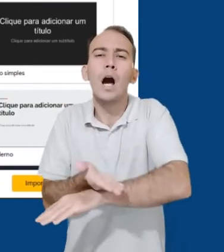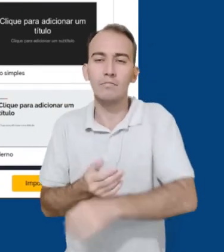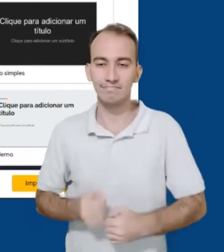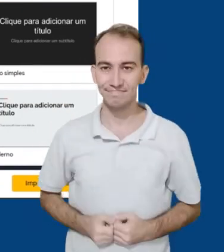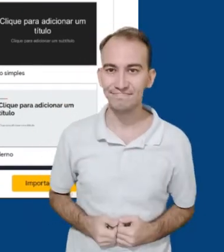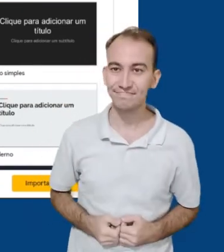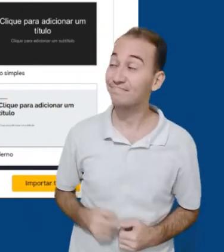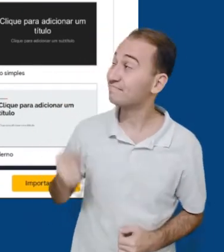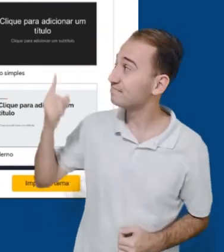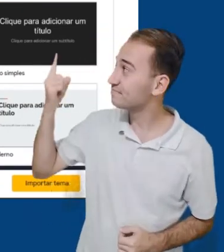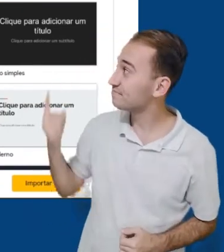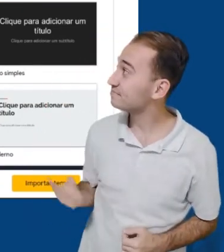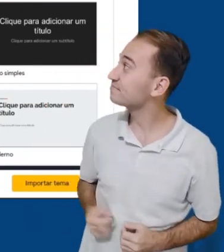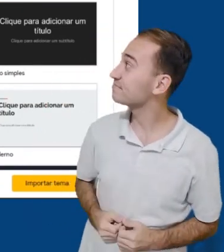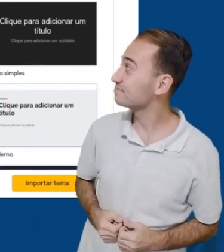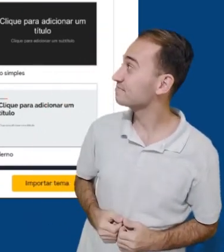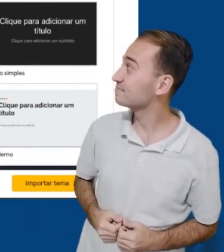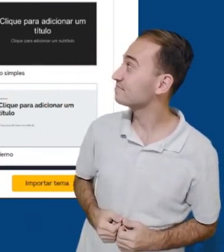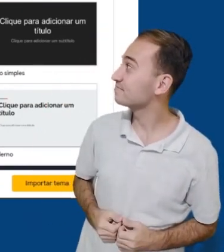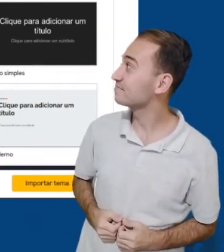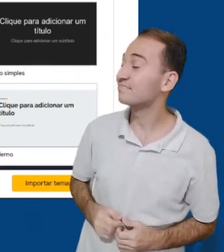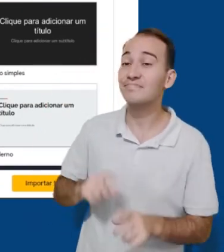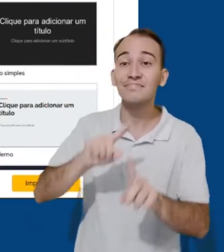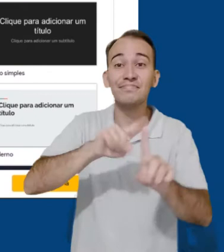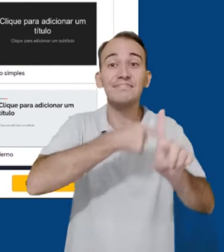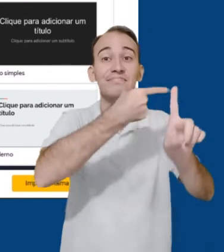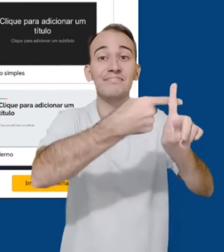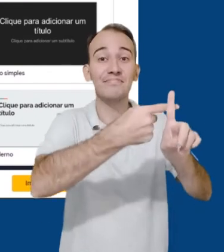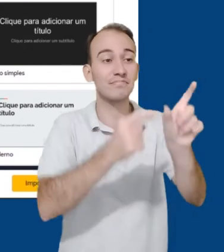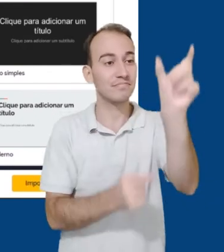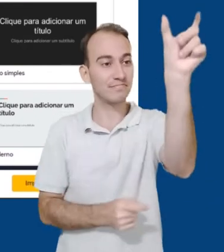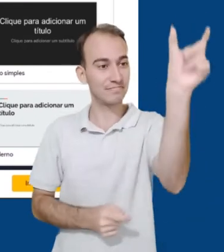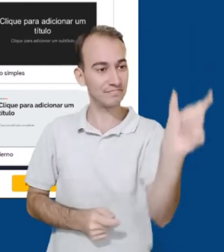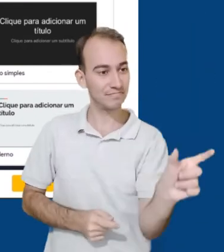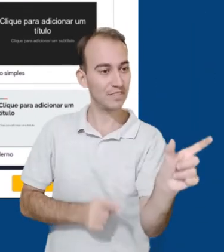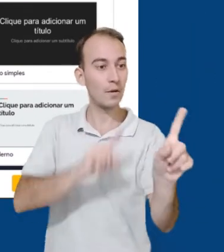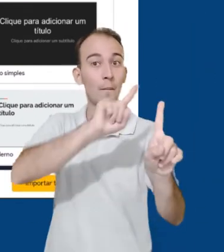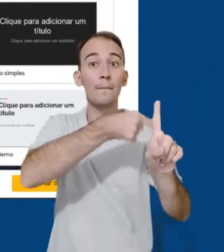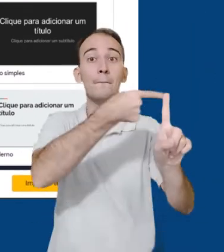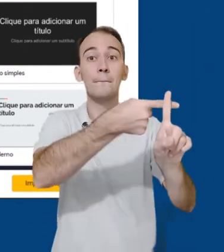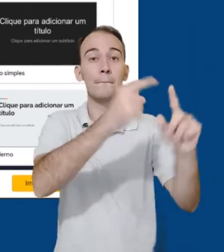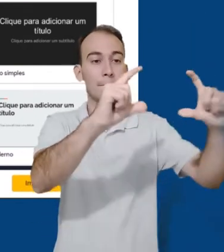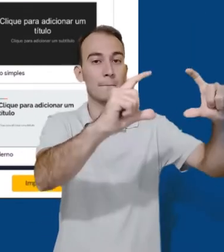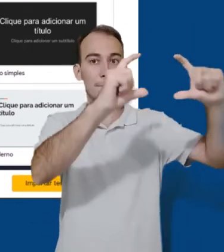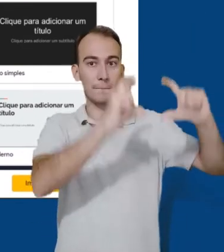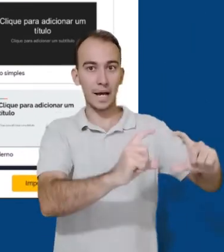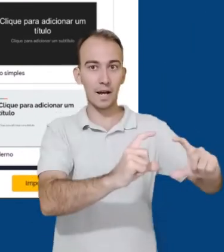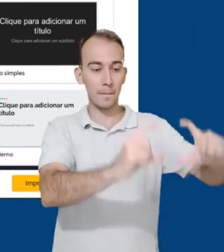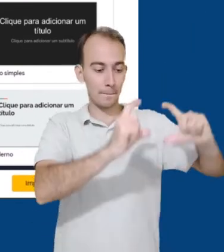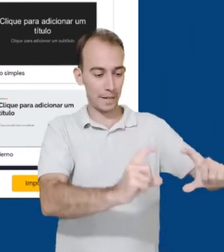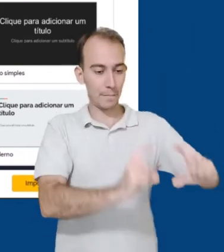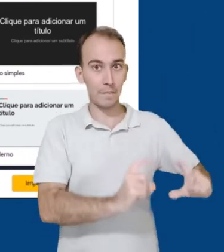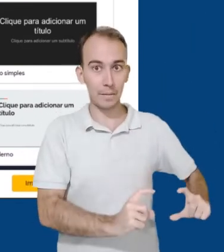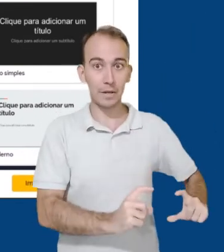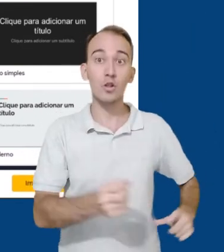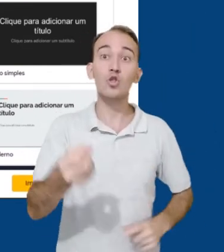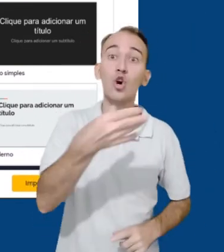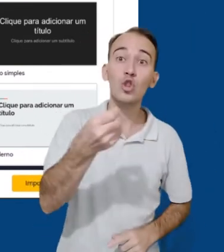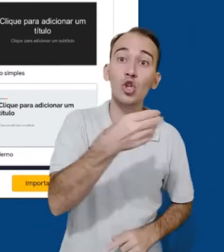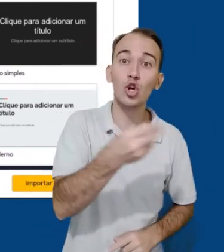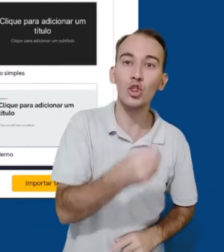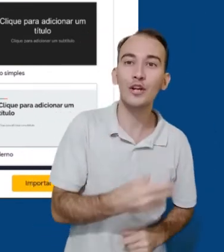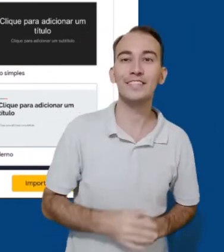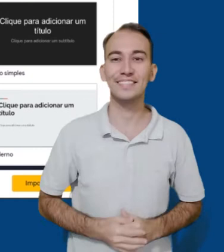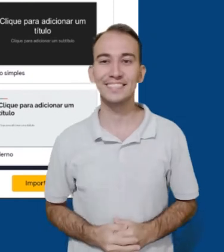acima deles, nós temos um símbolo de adição. Quando clicamos, adicionamos mais uma página à nossa apresentação. Se clicarmos na setinha